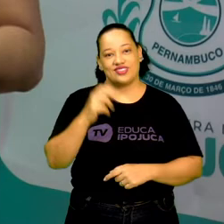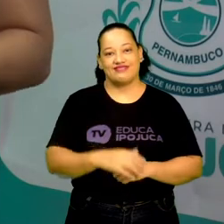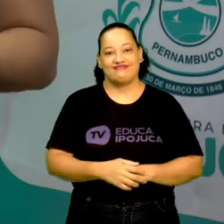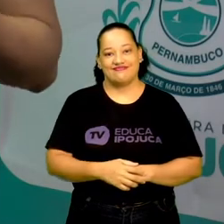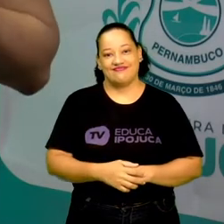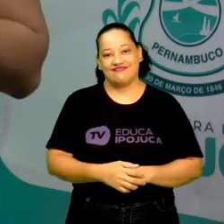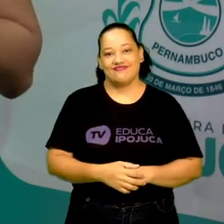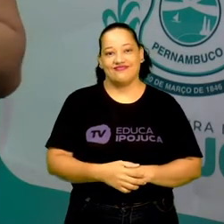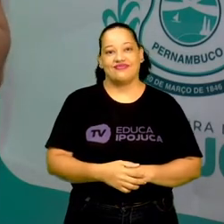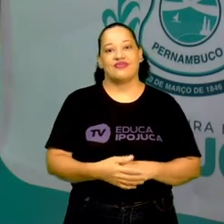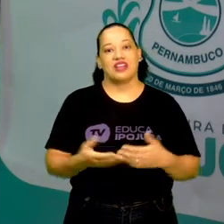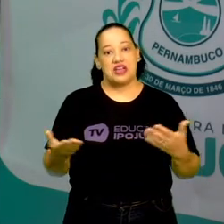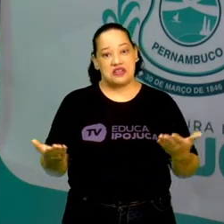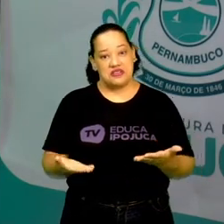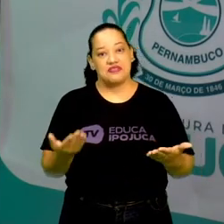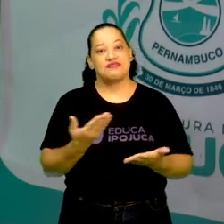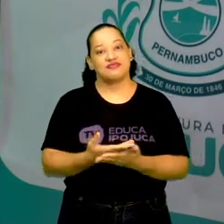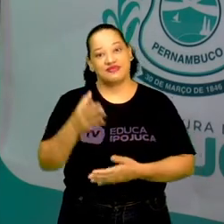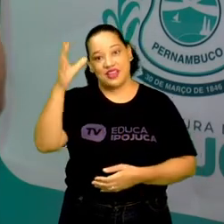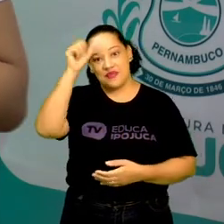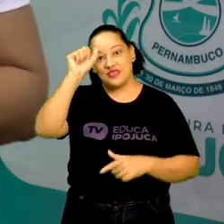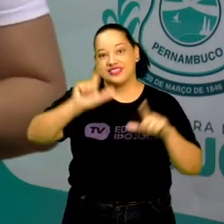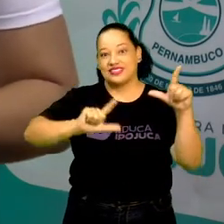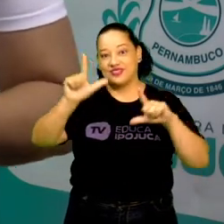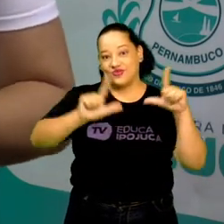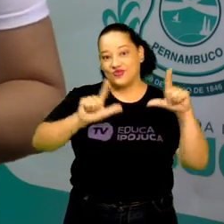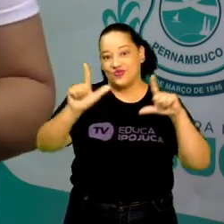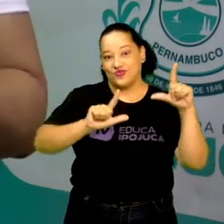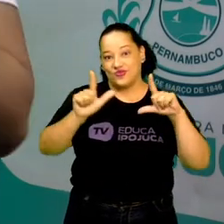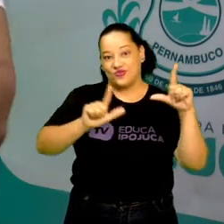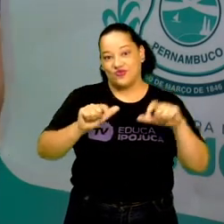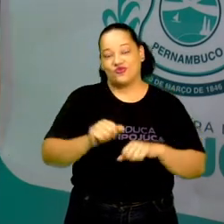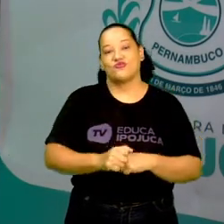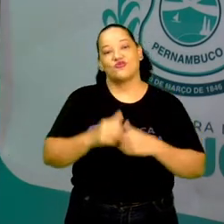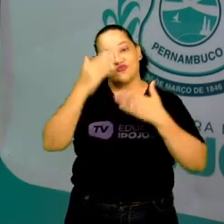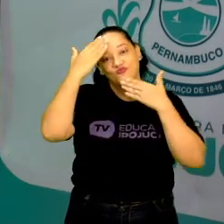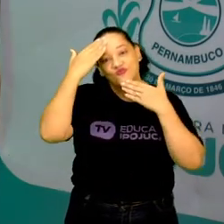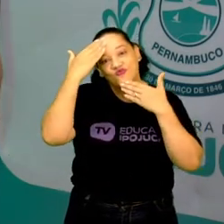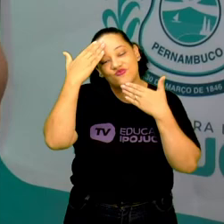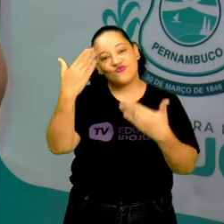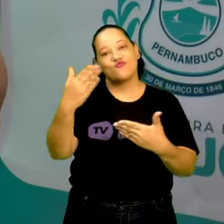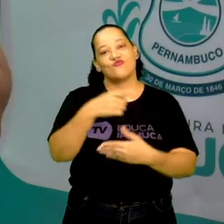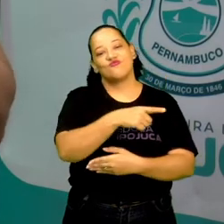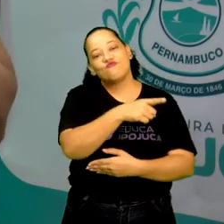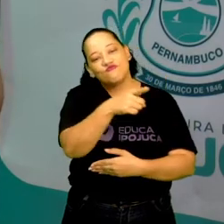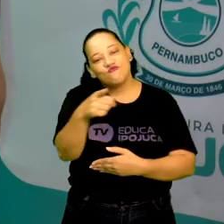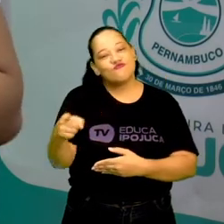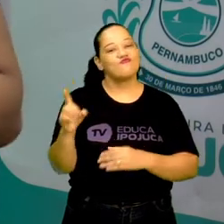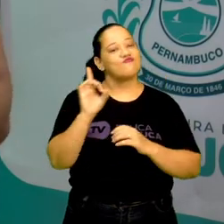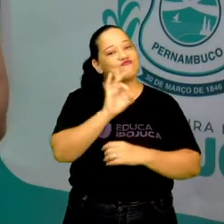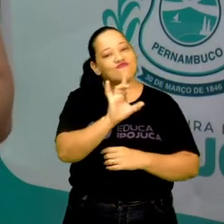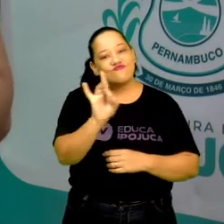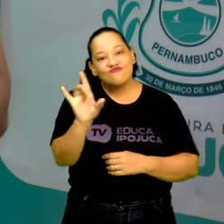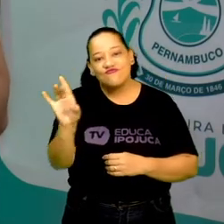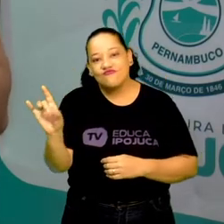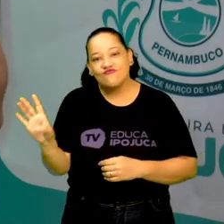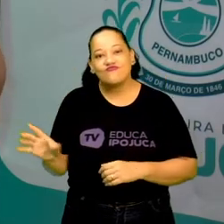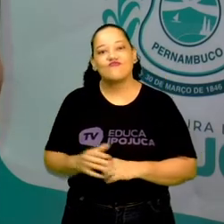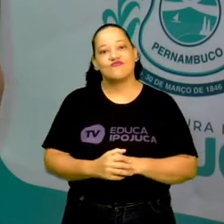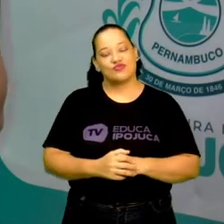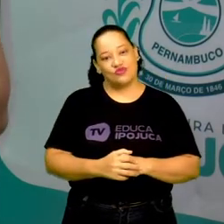Esse foi o nosso momento de aprender na TV. Agradeço a presença de cada um de vocês.